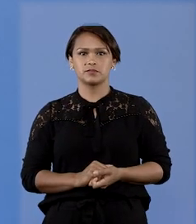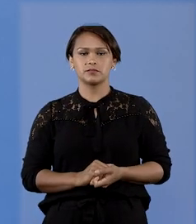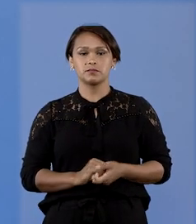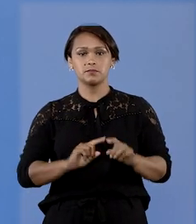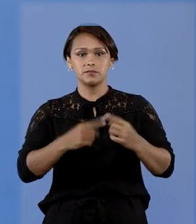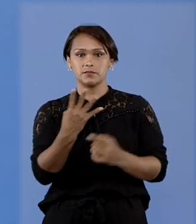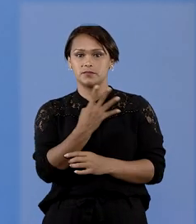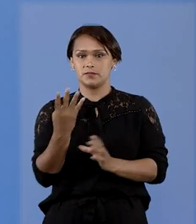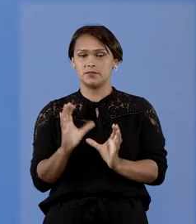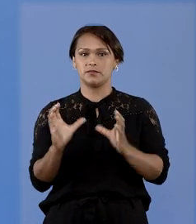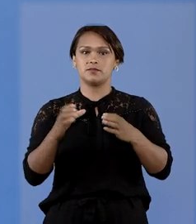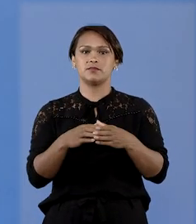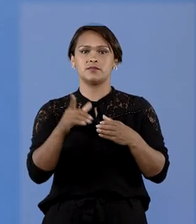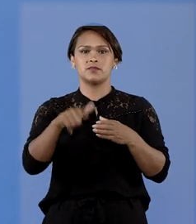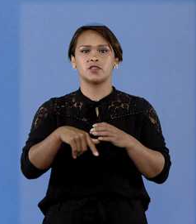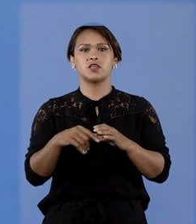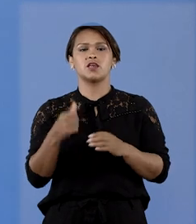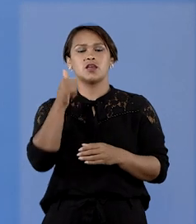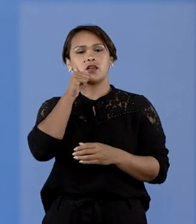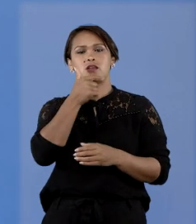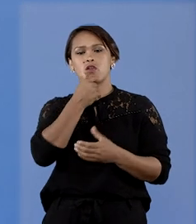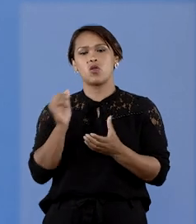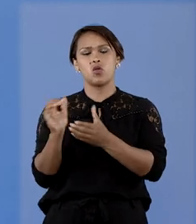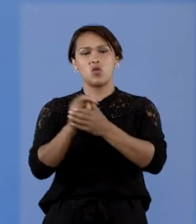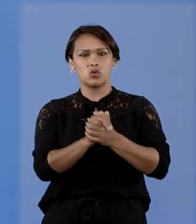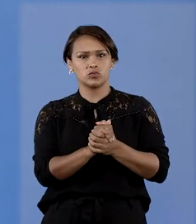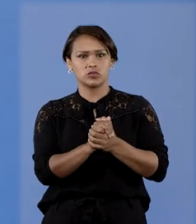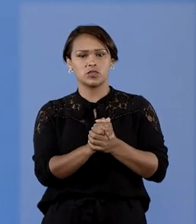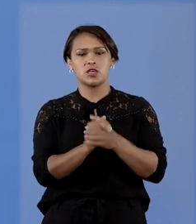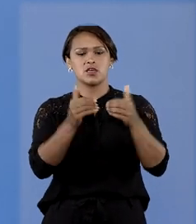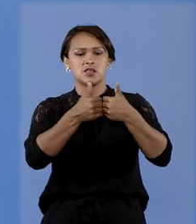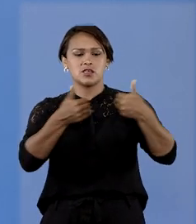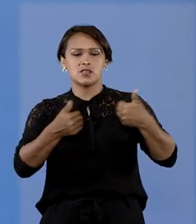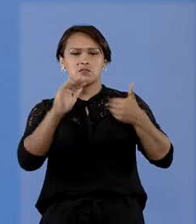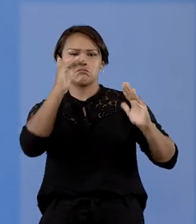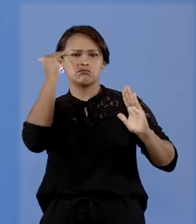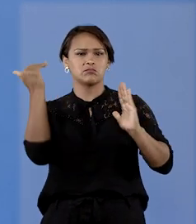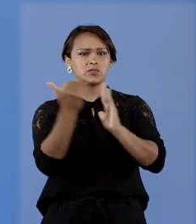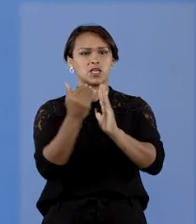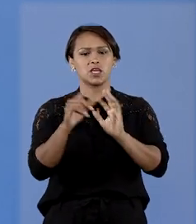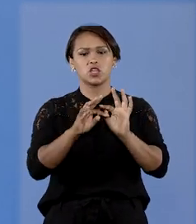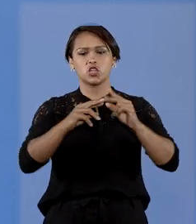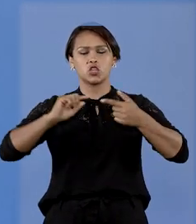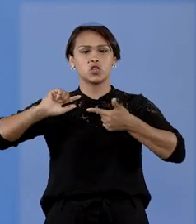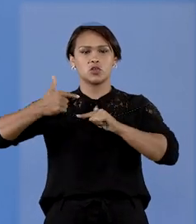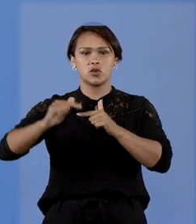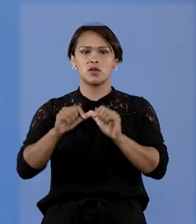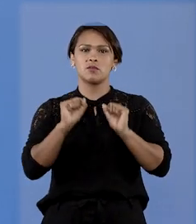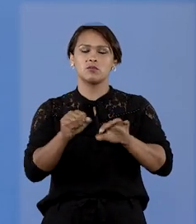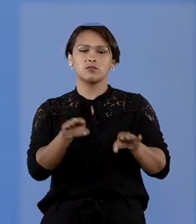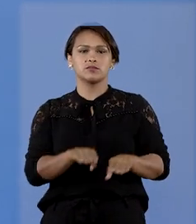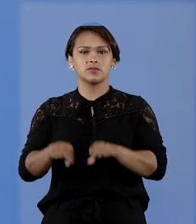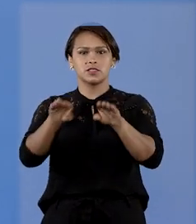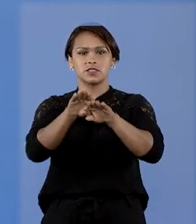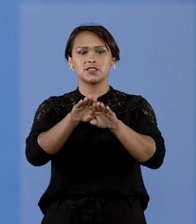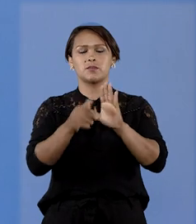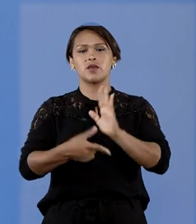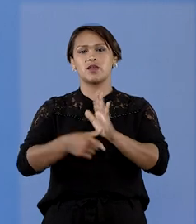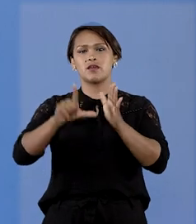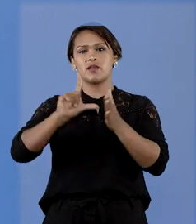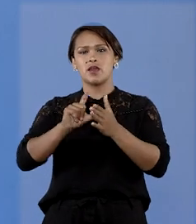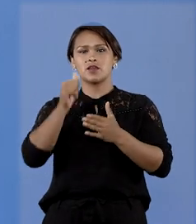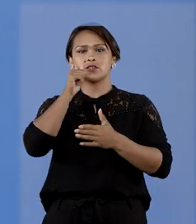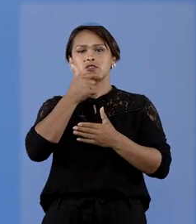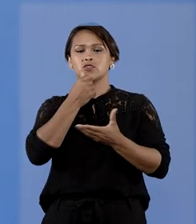Para a quarta turma, cônjuges unidos, sob separação obrigatória de bens, podem estabelecer pacto